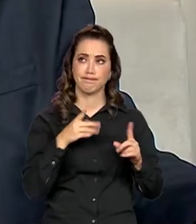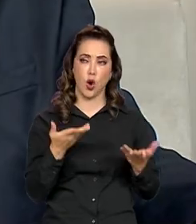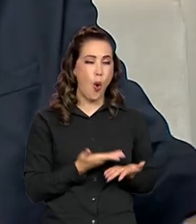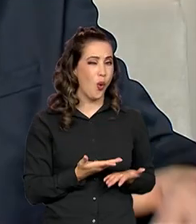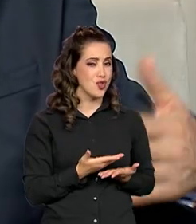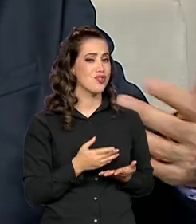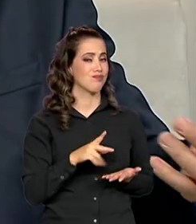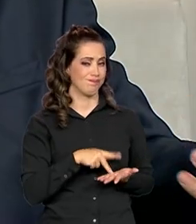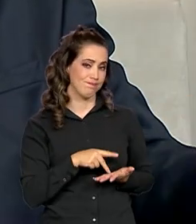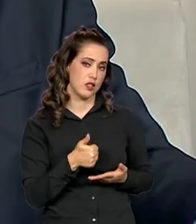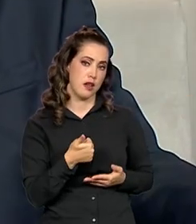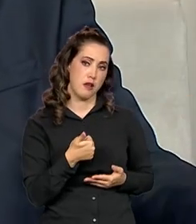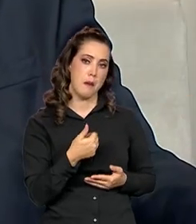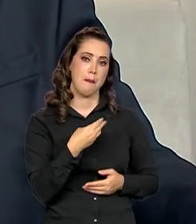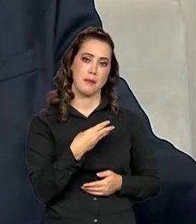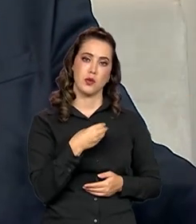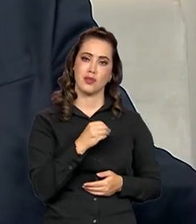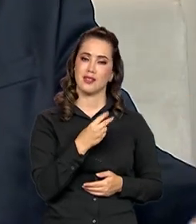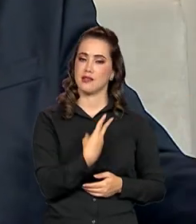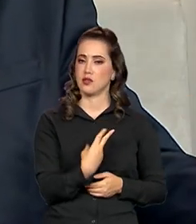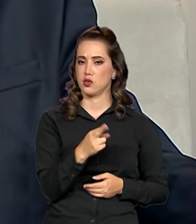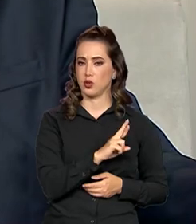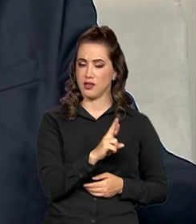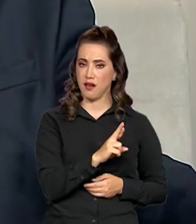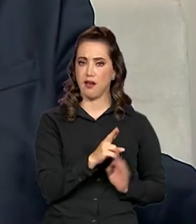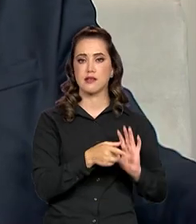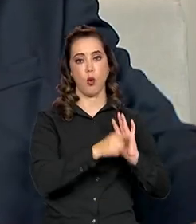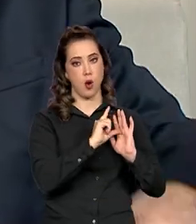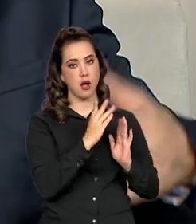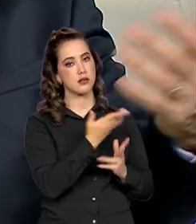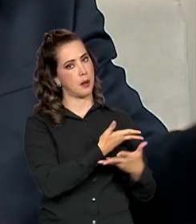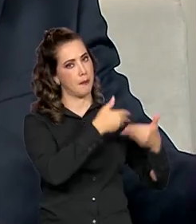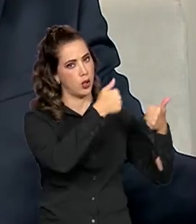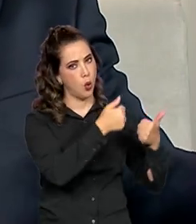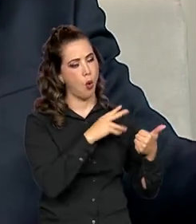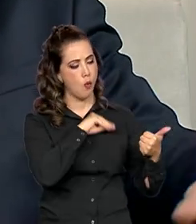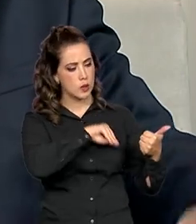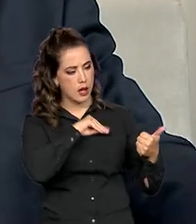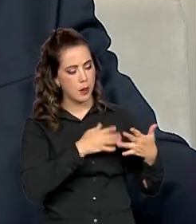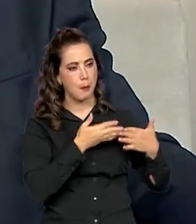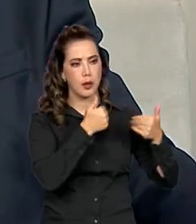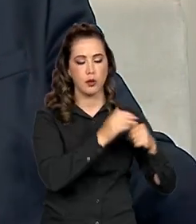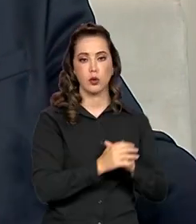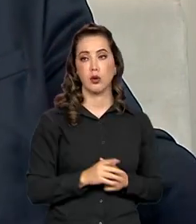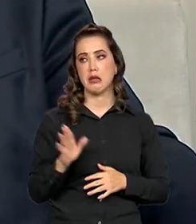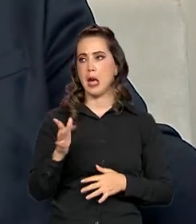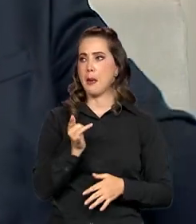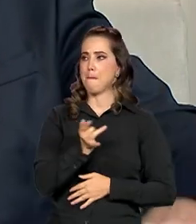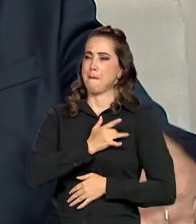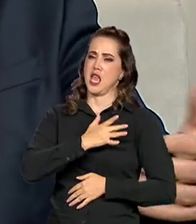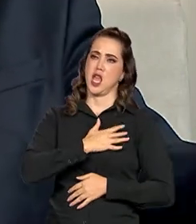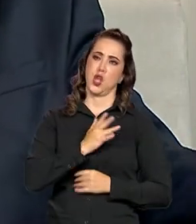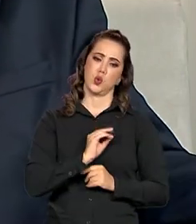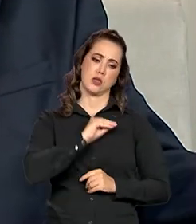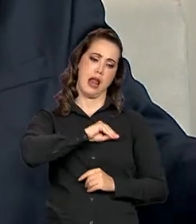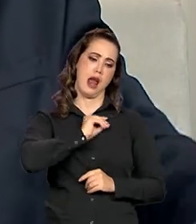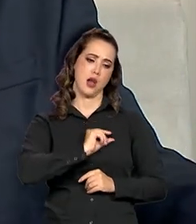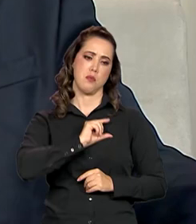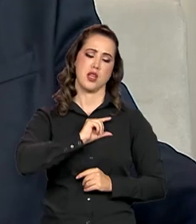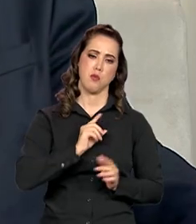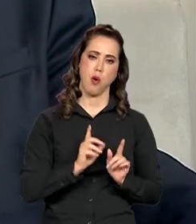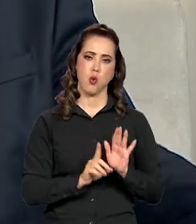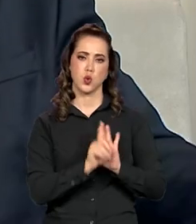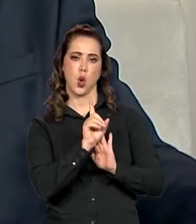política que deu muito certo. E aquele medo de se aumentar o salário mínimo, de se gerar inflação, gerar